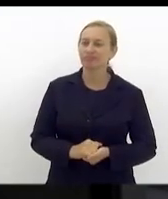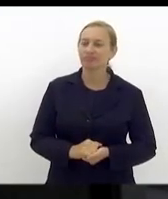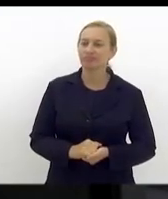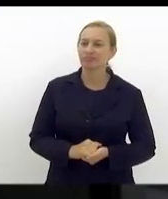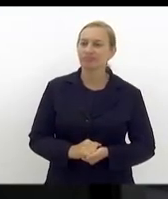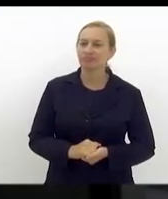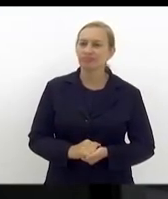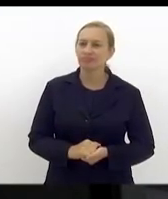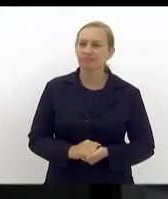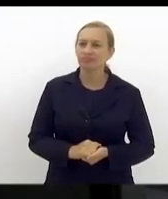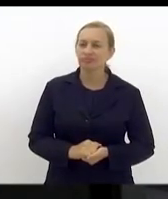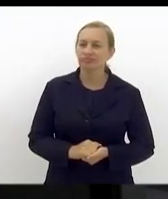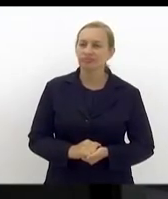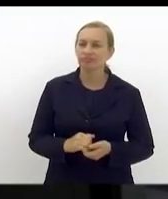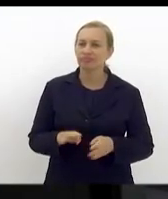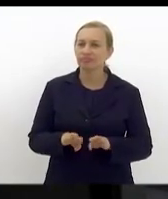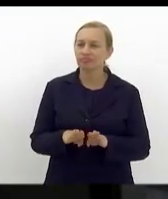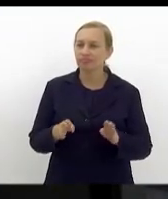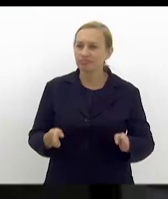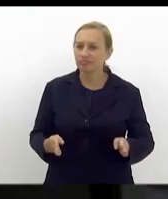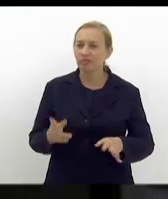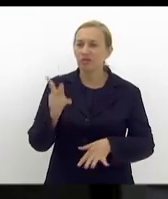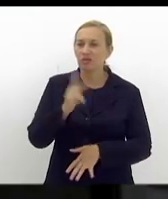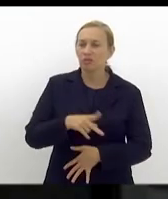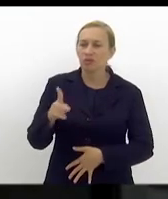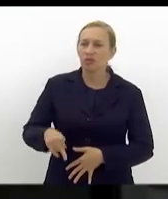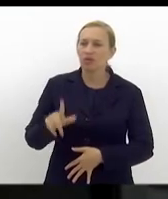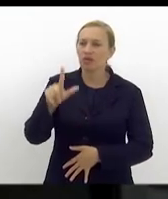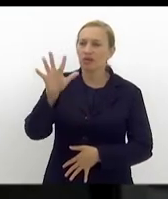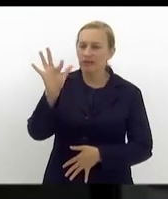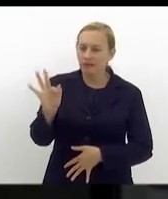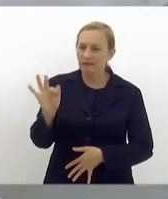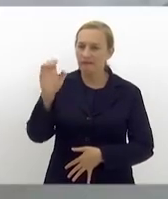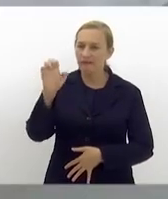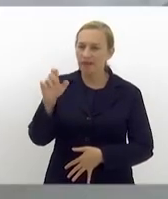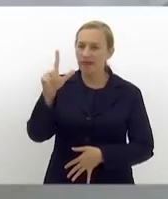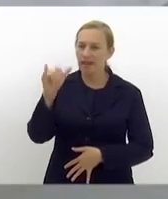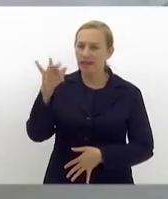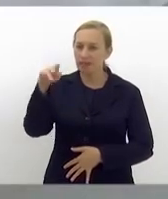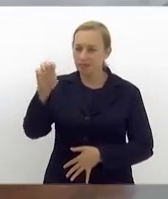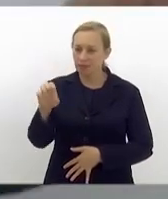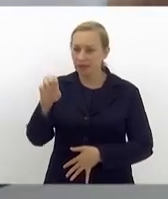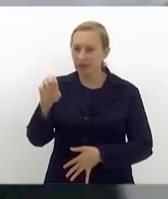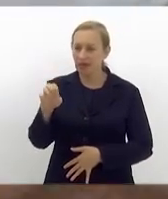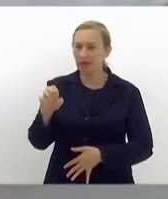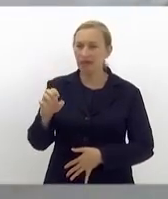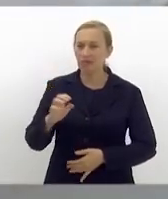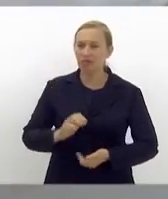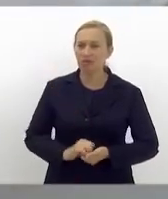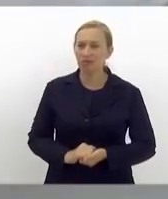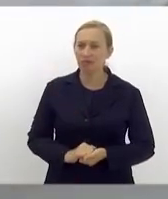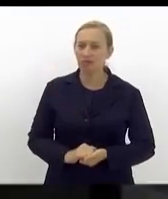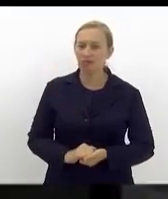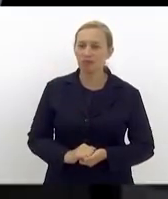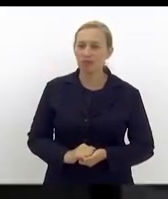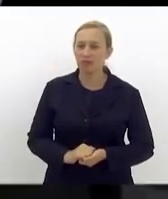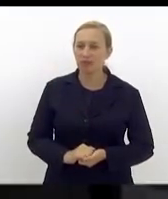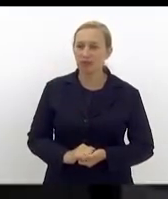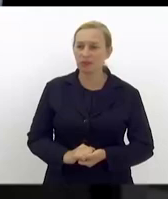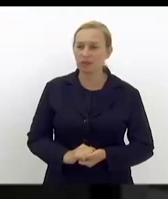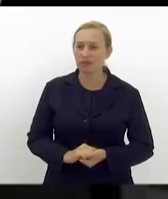mesa o professor Felipe Souza Nilo Mendes, que está conosco e nos honra muito.